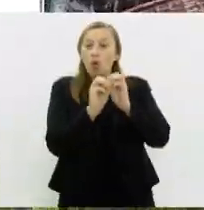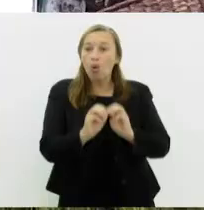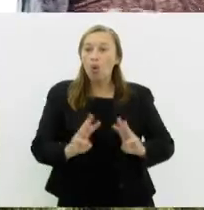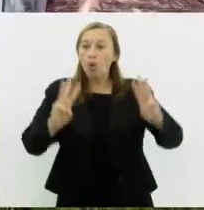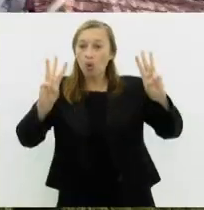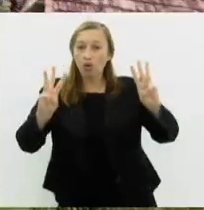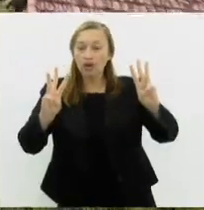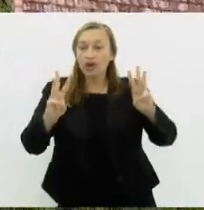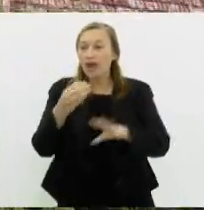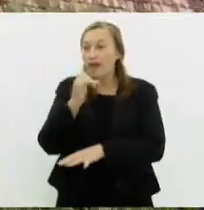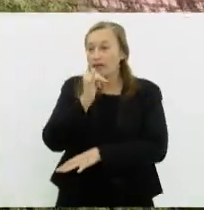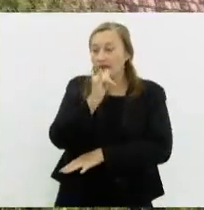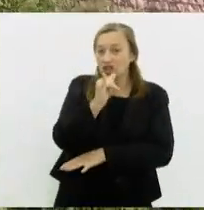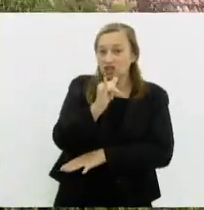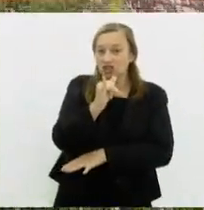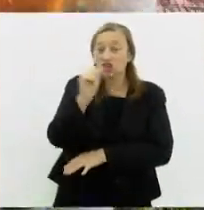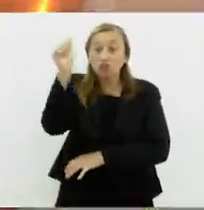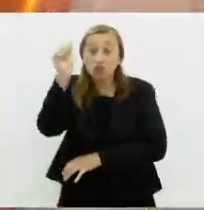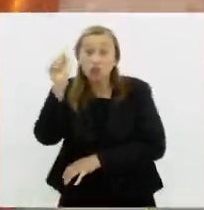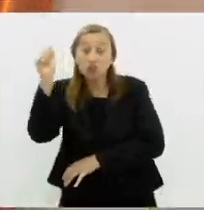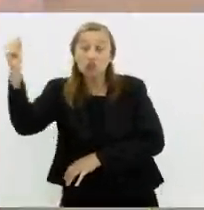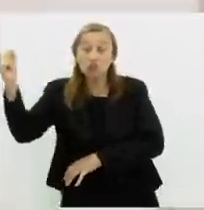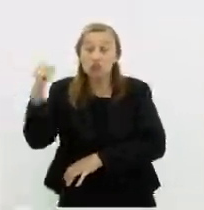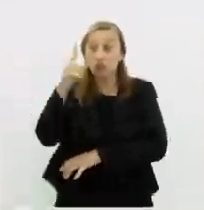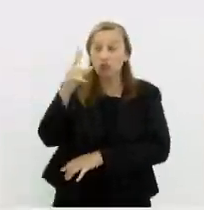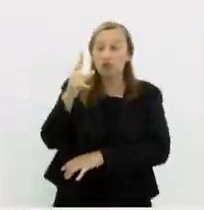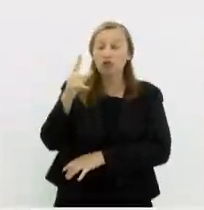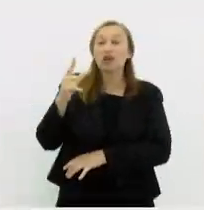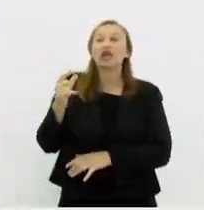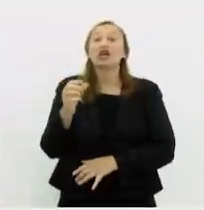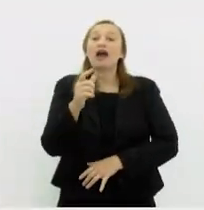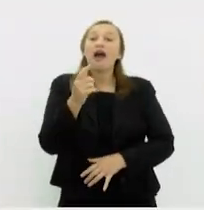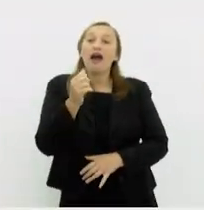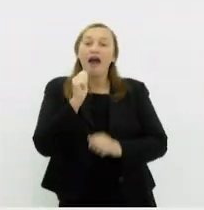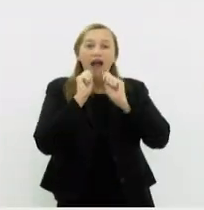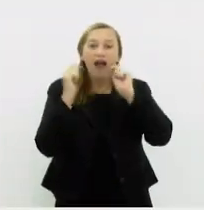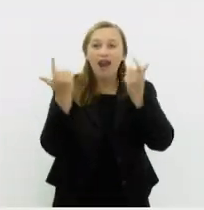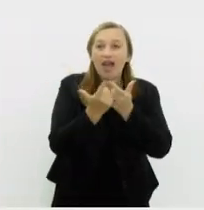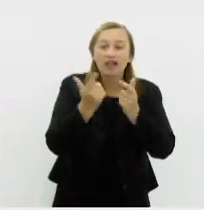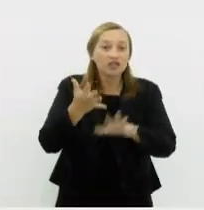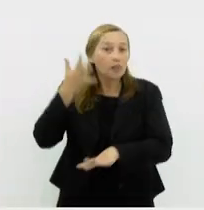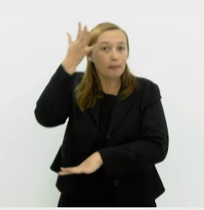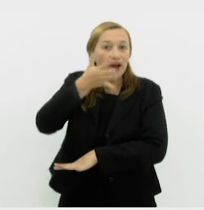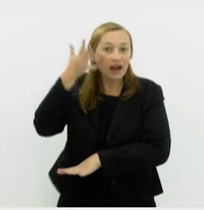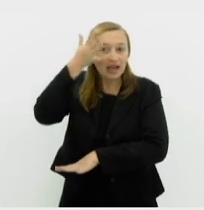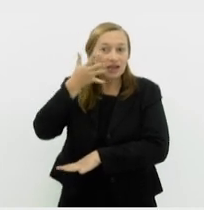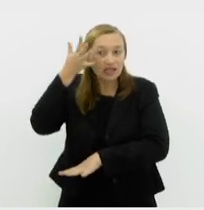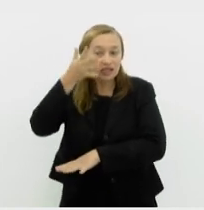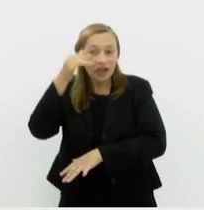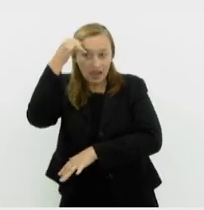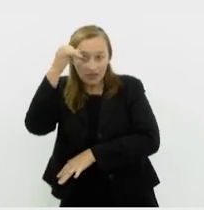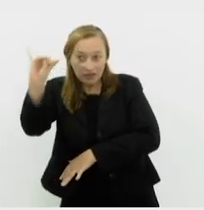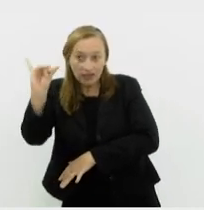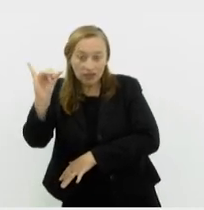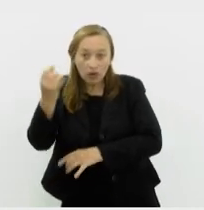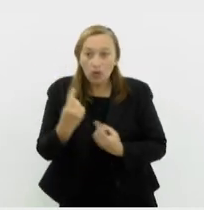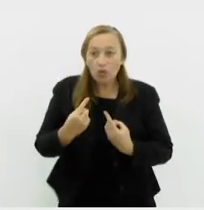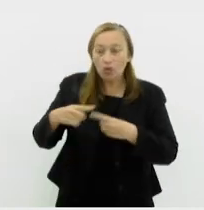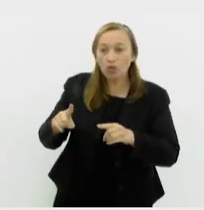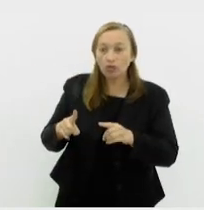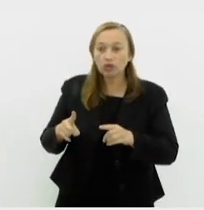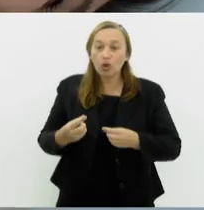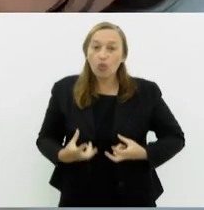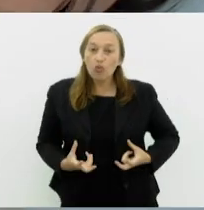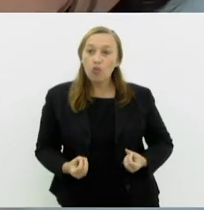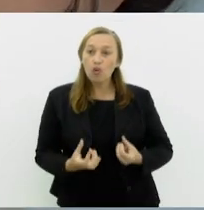energia solar em evento do G20. Alerj realiza palestras sobre prevenção e combate ao câncer de colo